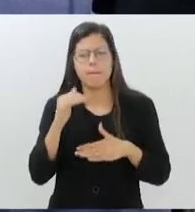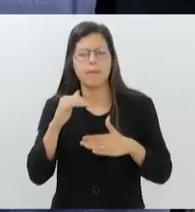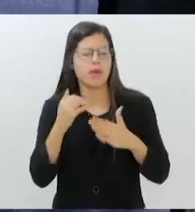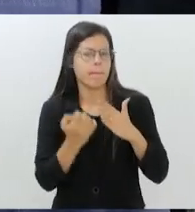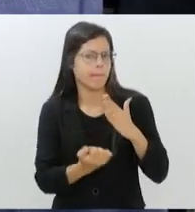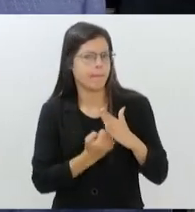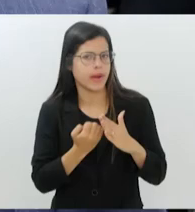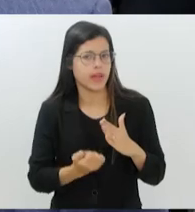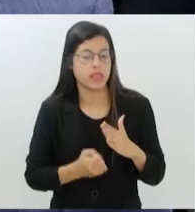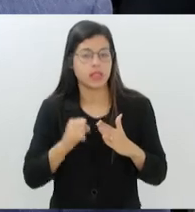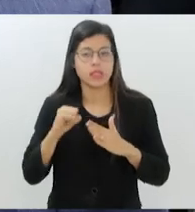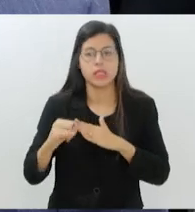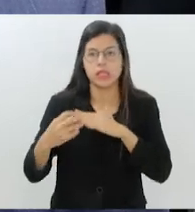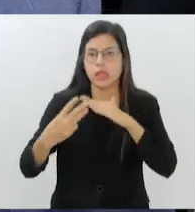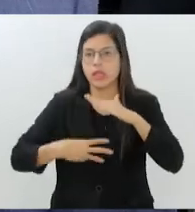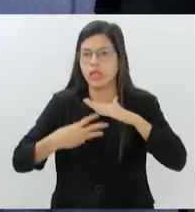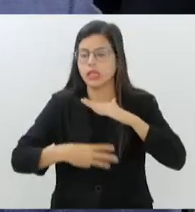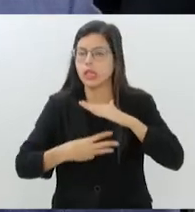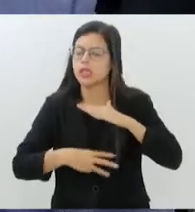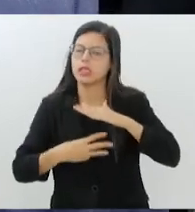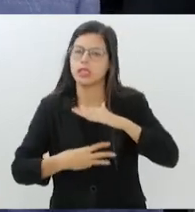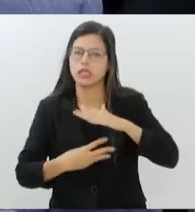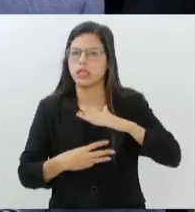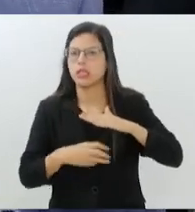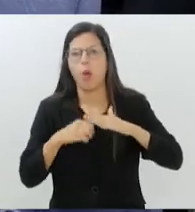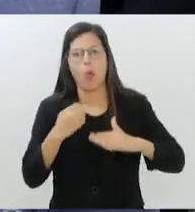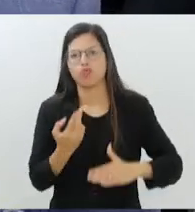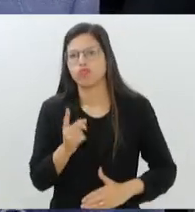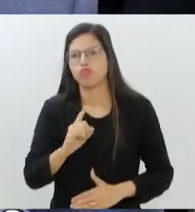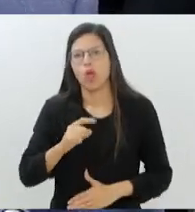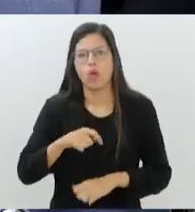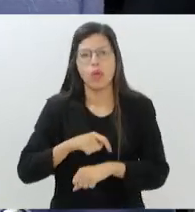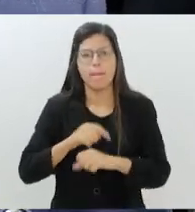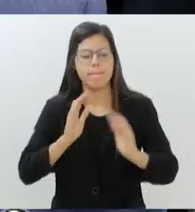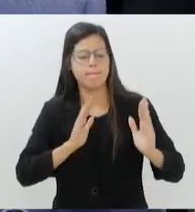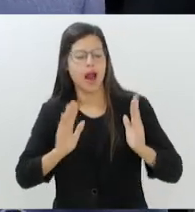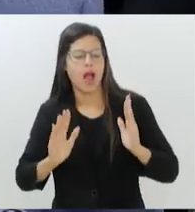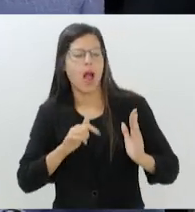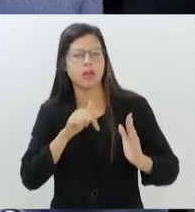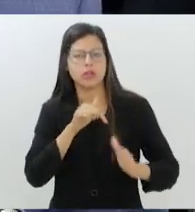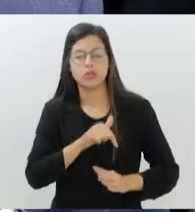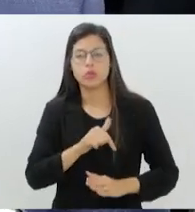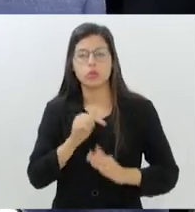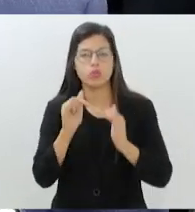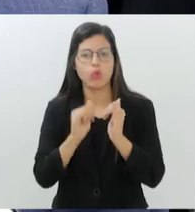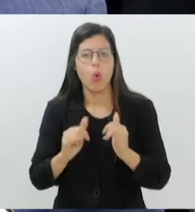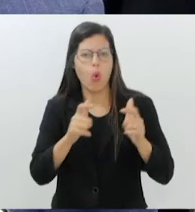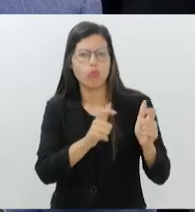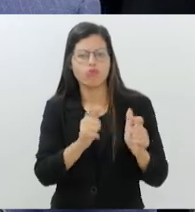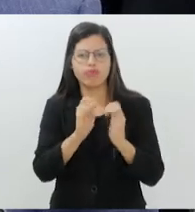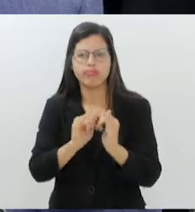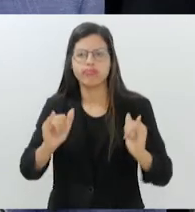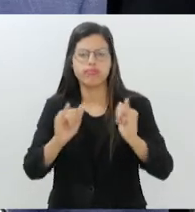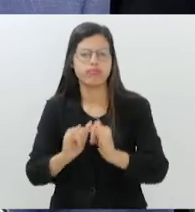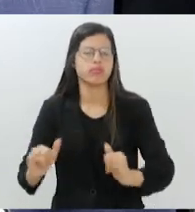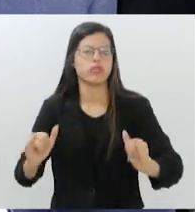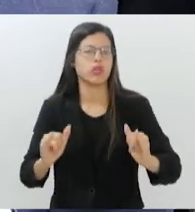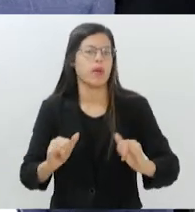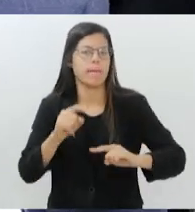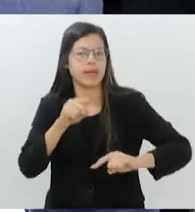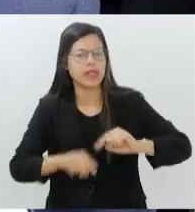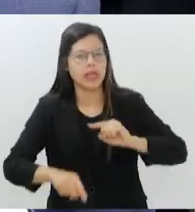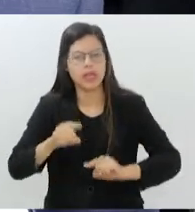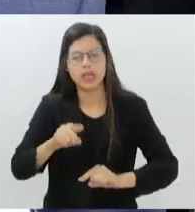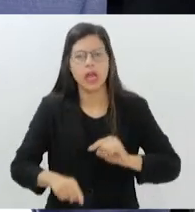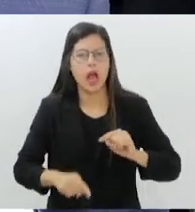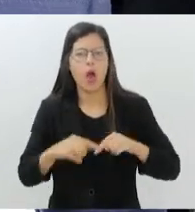terceirizam o serviço, em quanto tempo é feito o serviço, onde são veiculados, que peças publicitárias são essas, que sites que